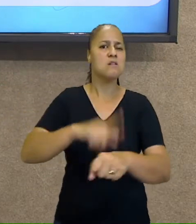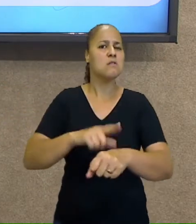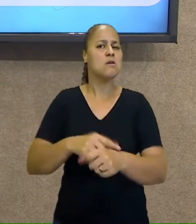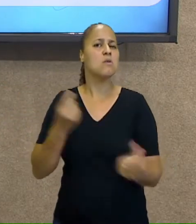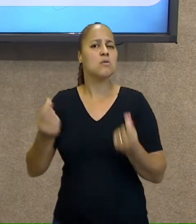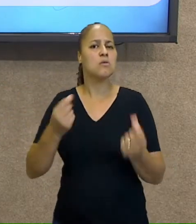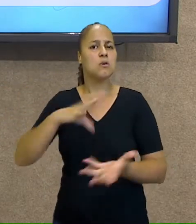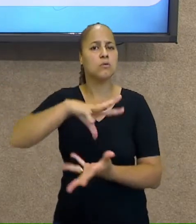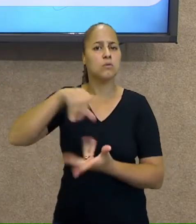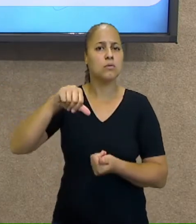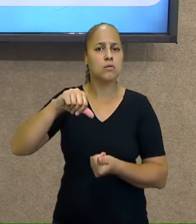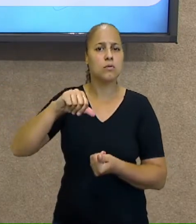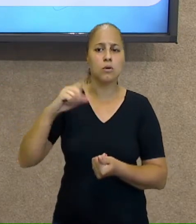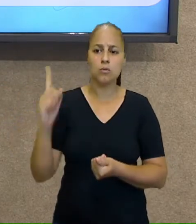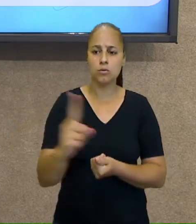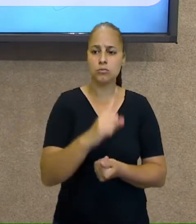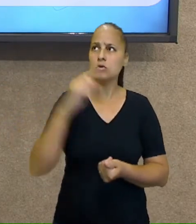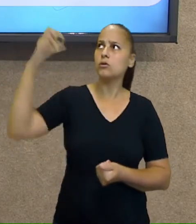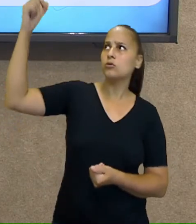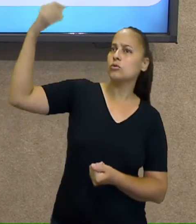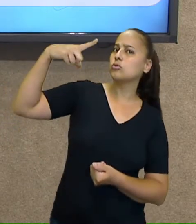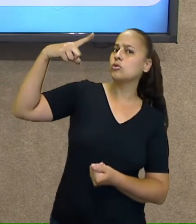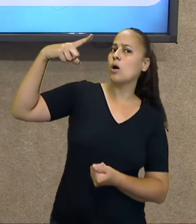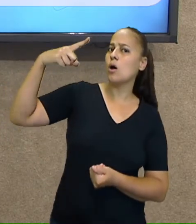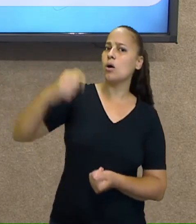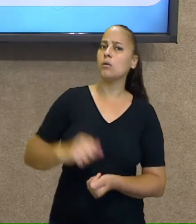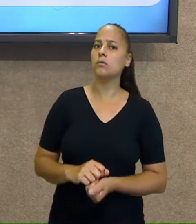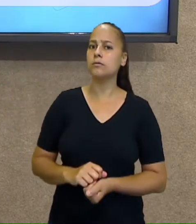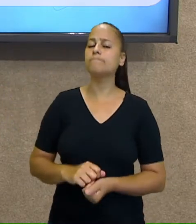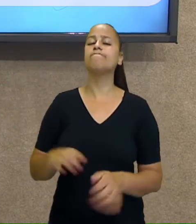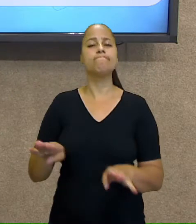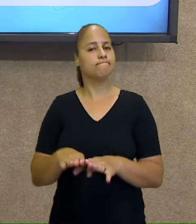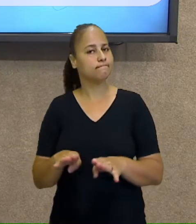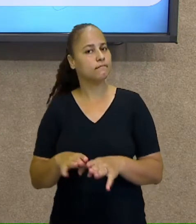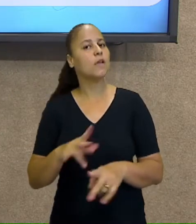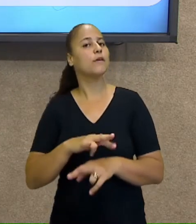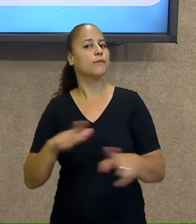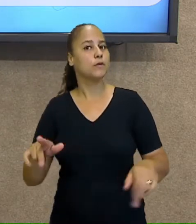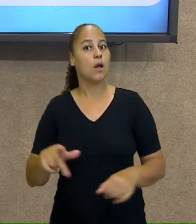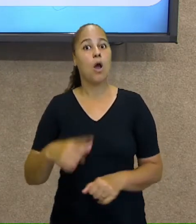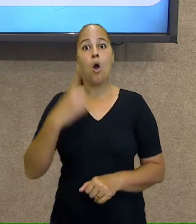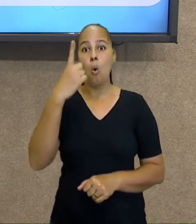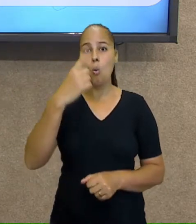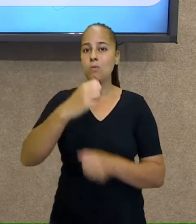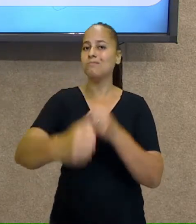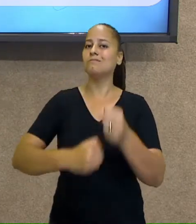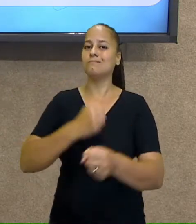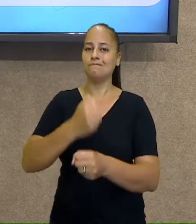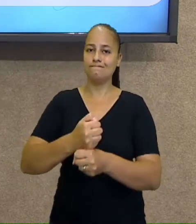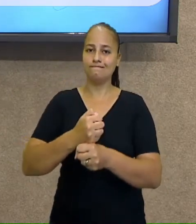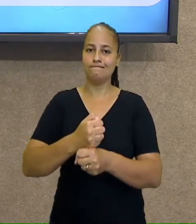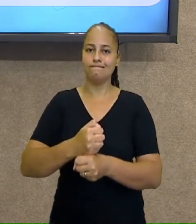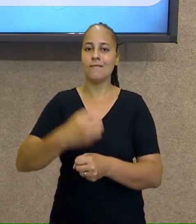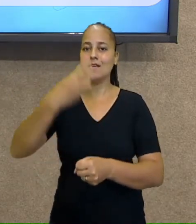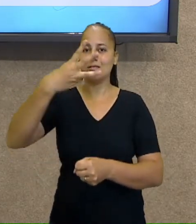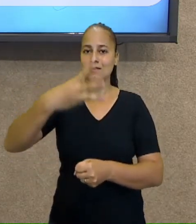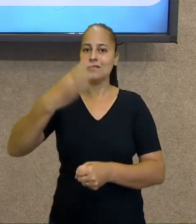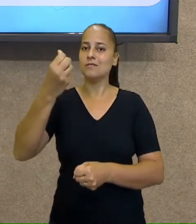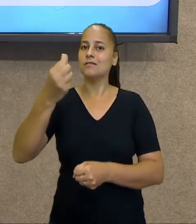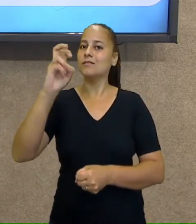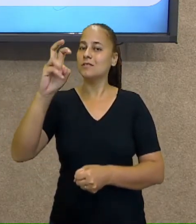tempo para girar em torno do Sol? Então, ela demora um ano. São 365